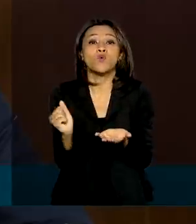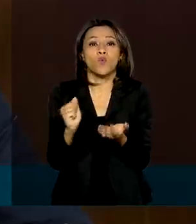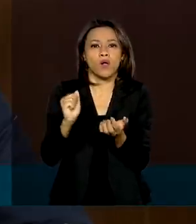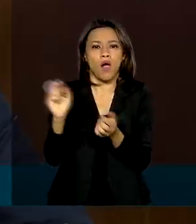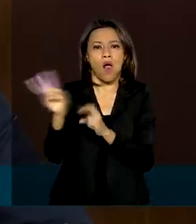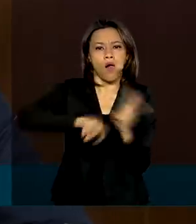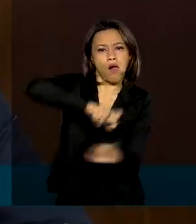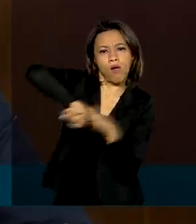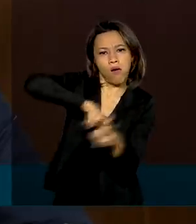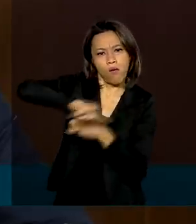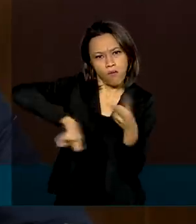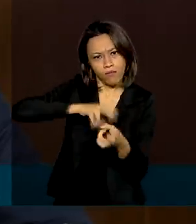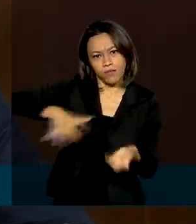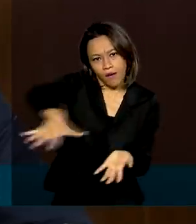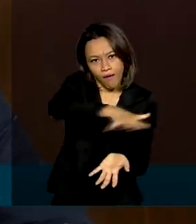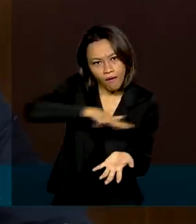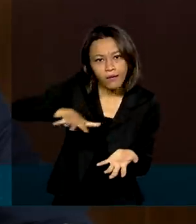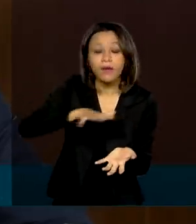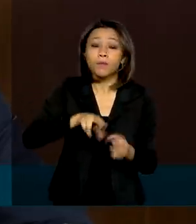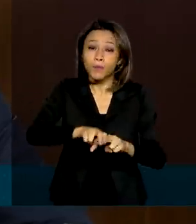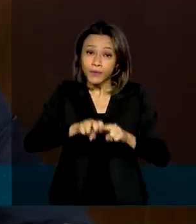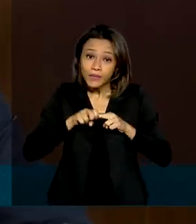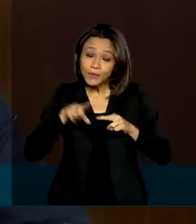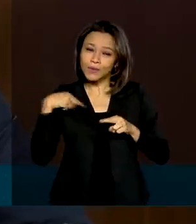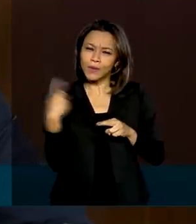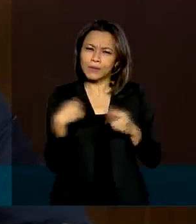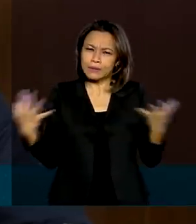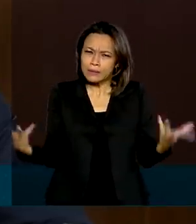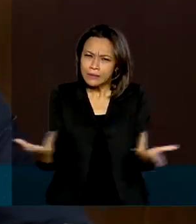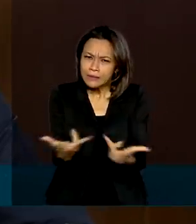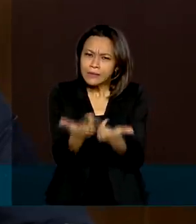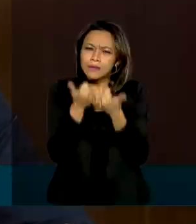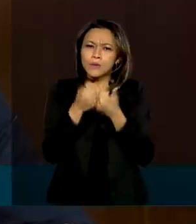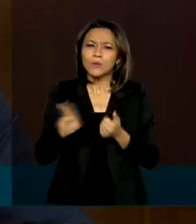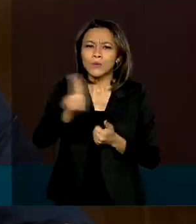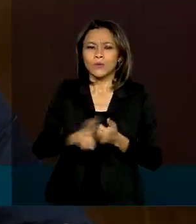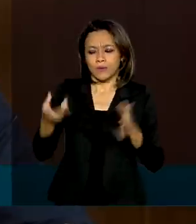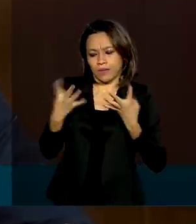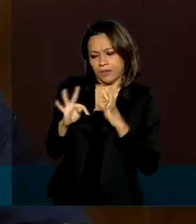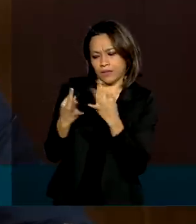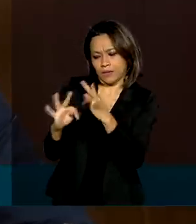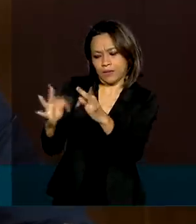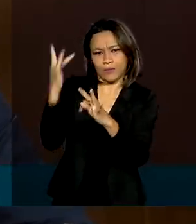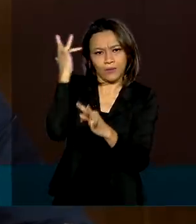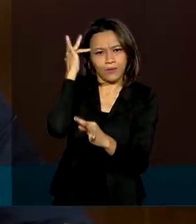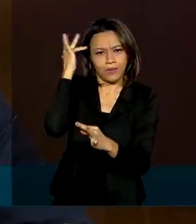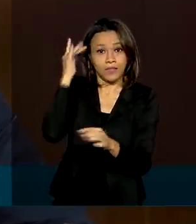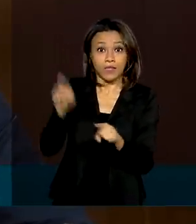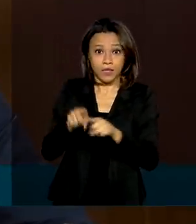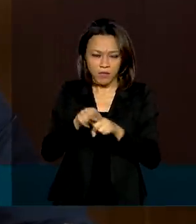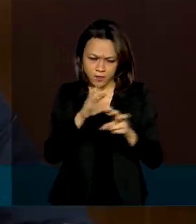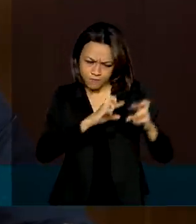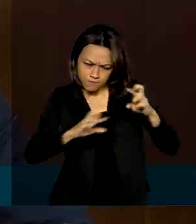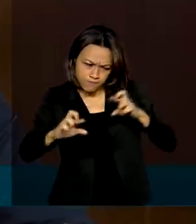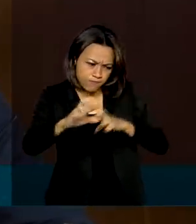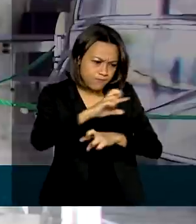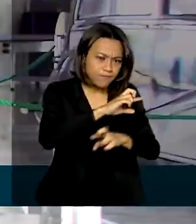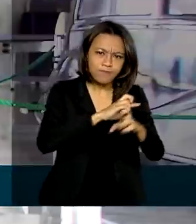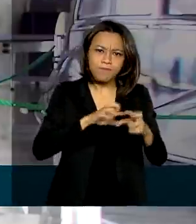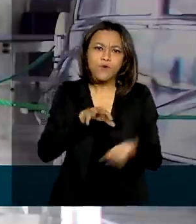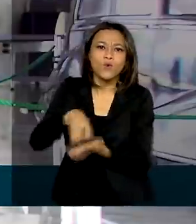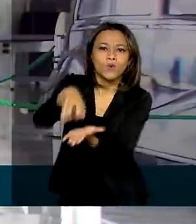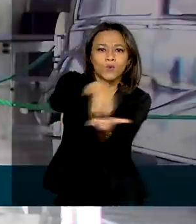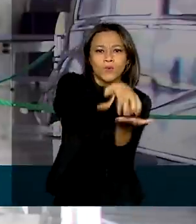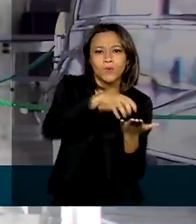estamos ampliando e aperfeiçoando o emprego de tecnologias e aprimorando as operações interagências.